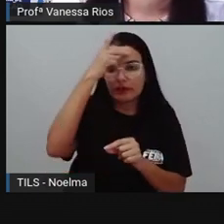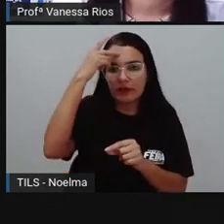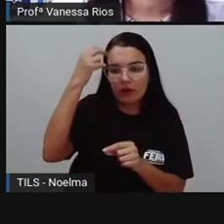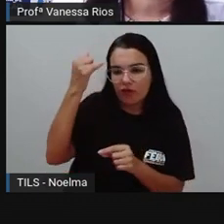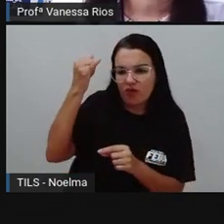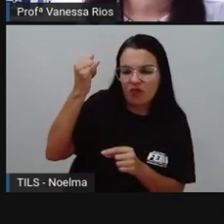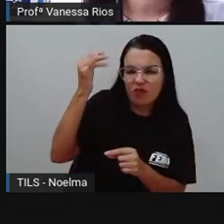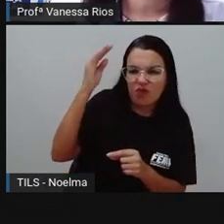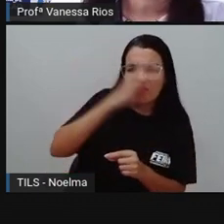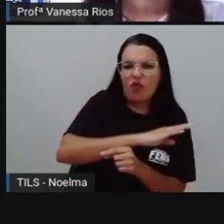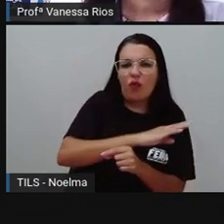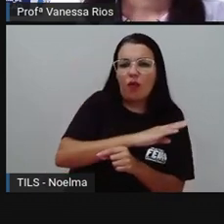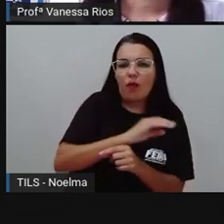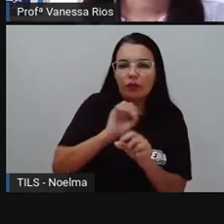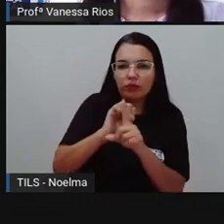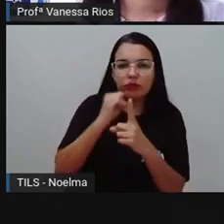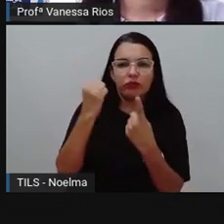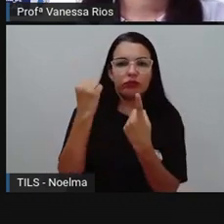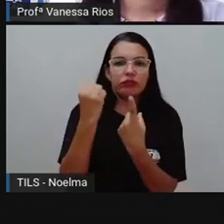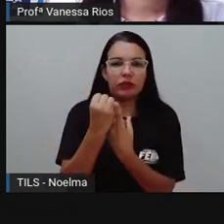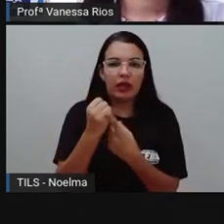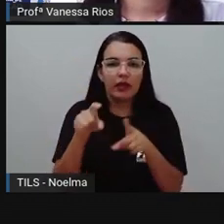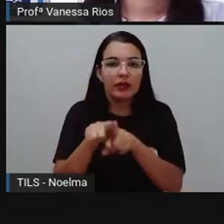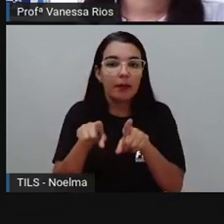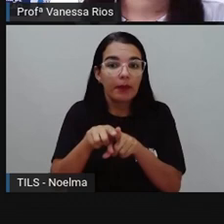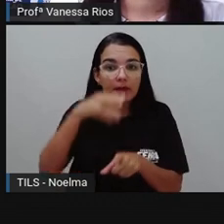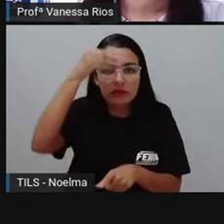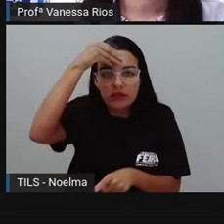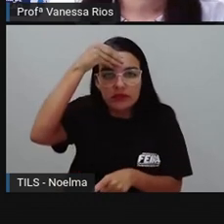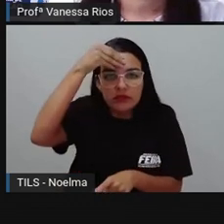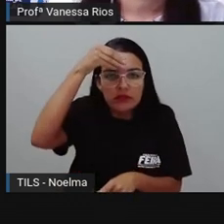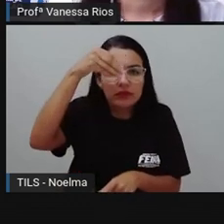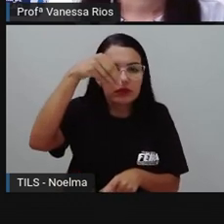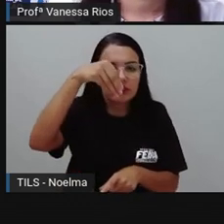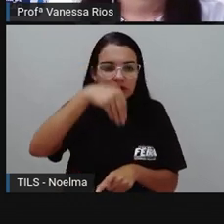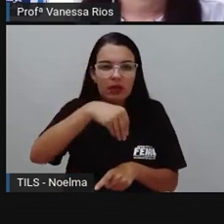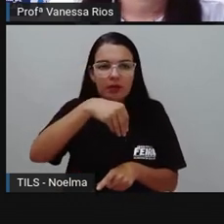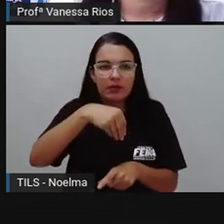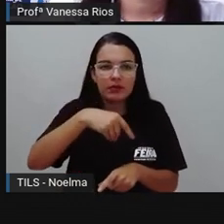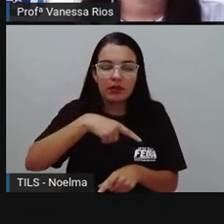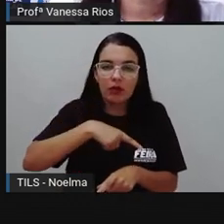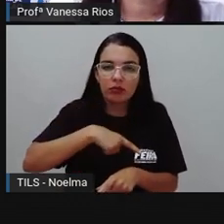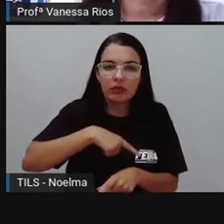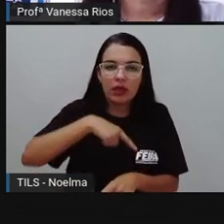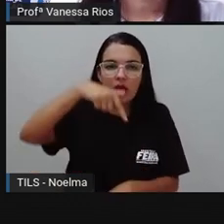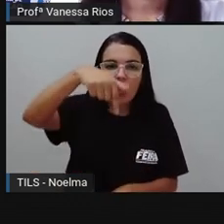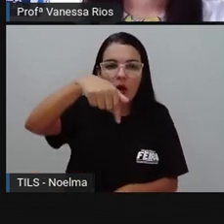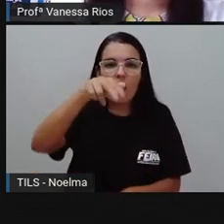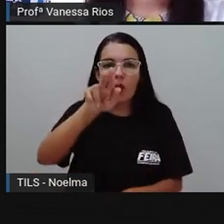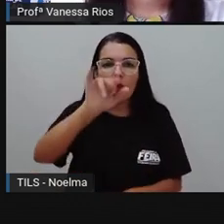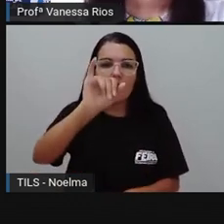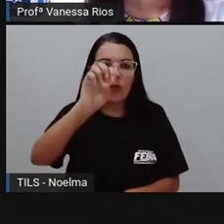depressão em que Kim, o destaque dessa edição, se afunda vítima de bullying.